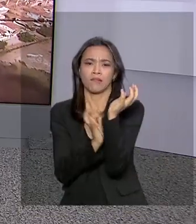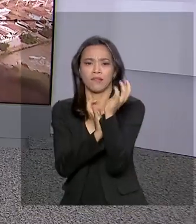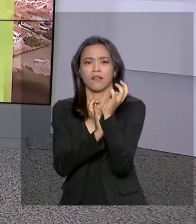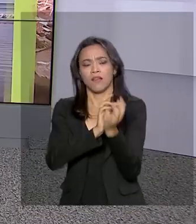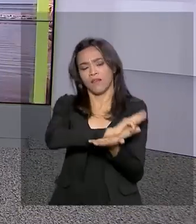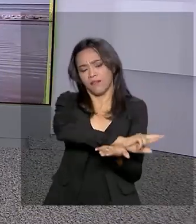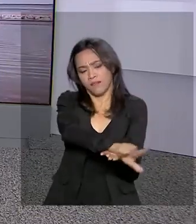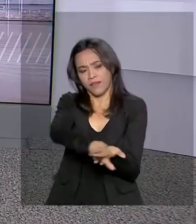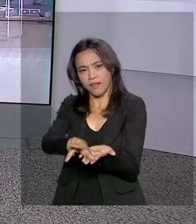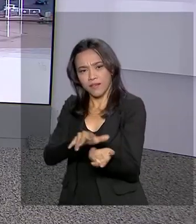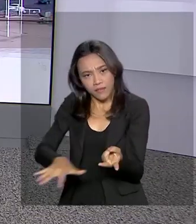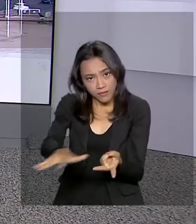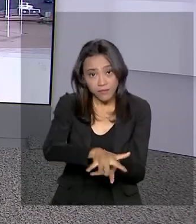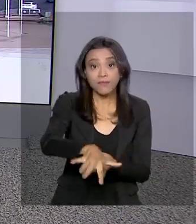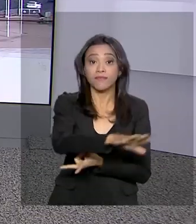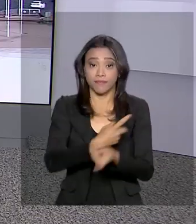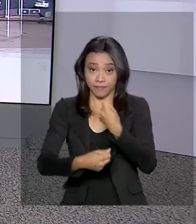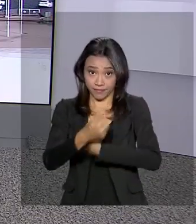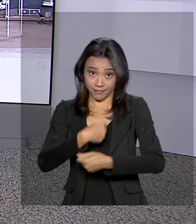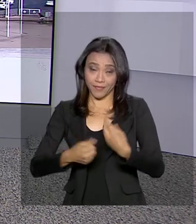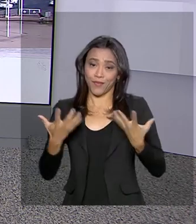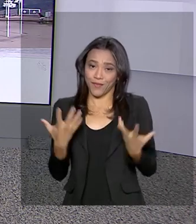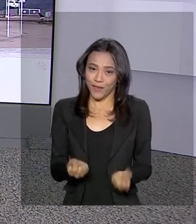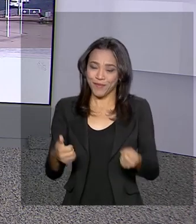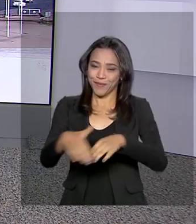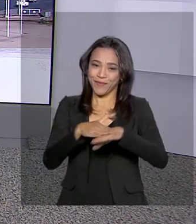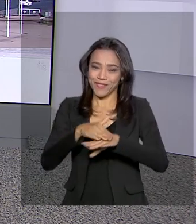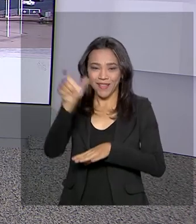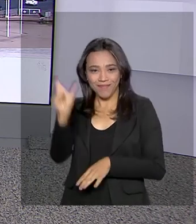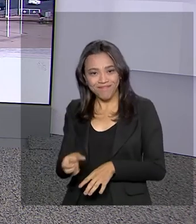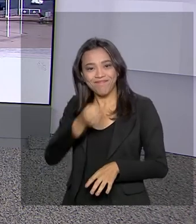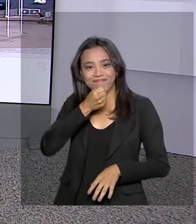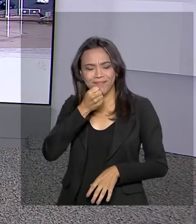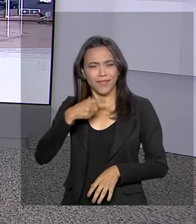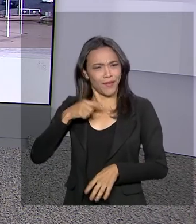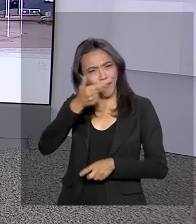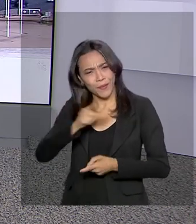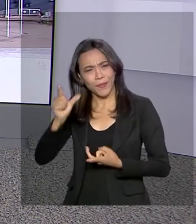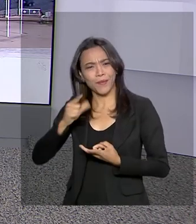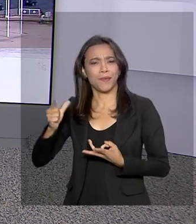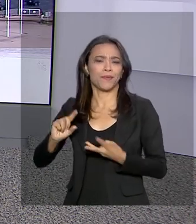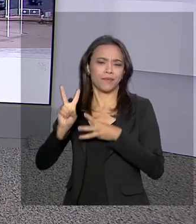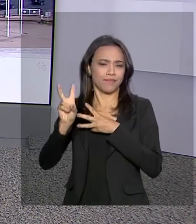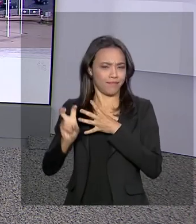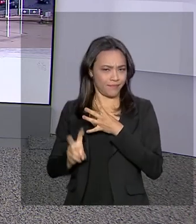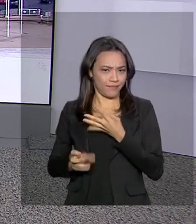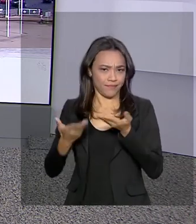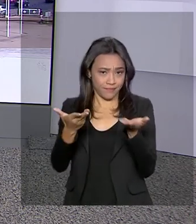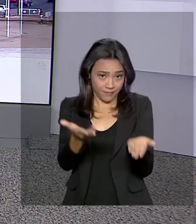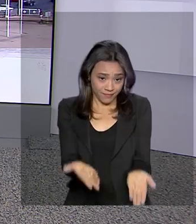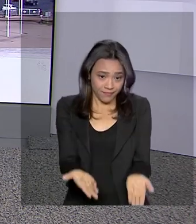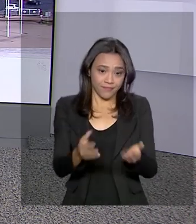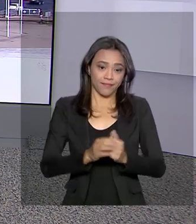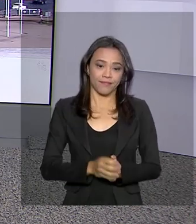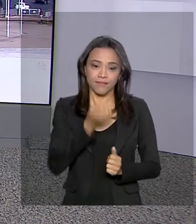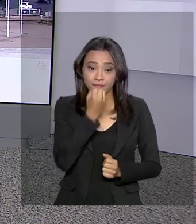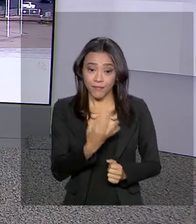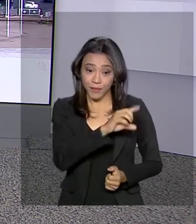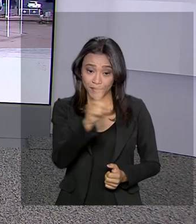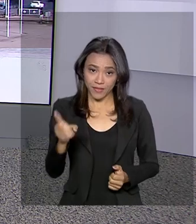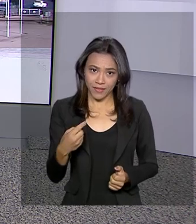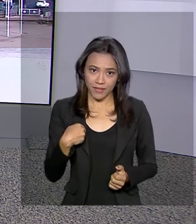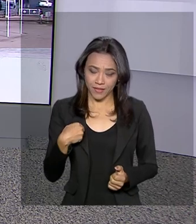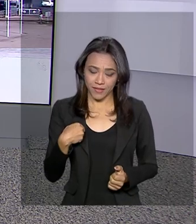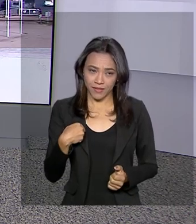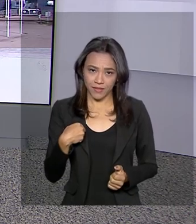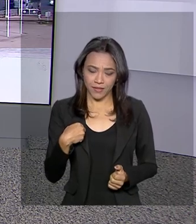Vamos conversar com o repórter Glauco de Queiroz, ele acompanha esse assunto e traz outros assuntos pra gente. Olá Glauco, bom dia pra você. Será